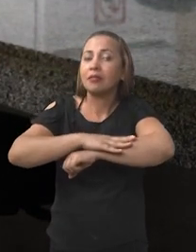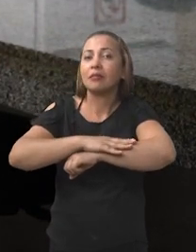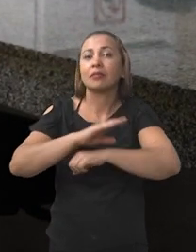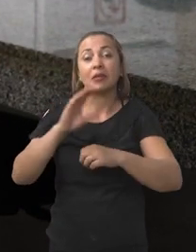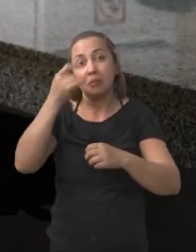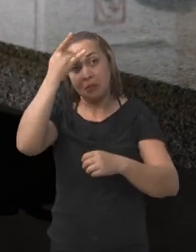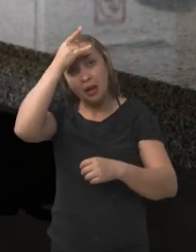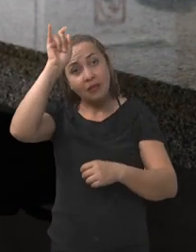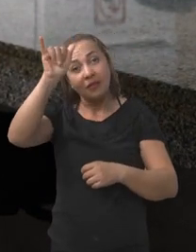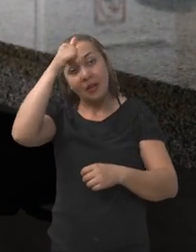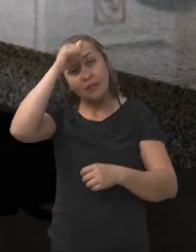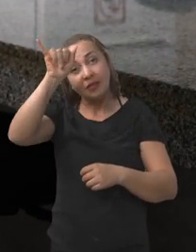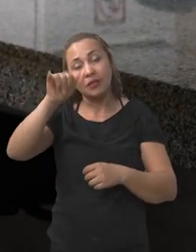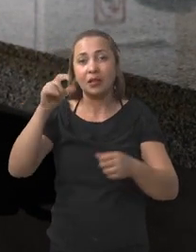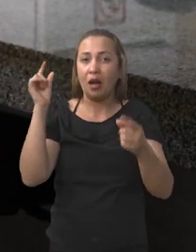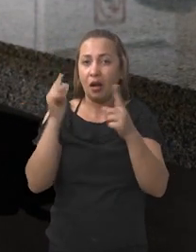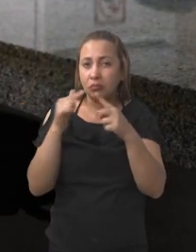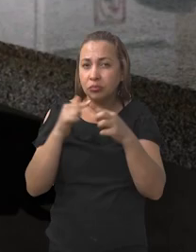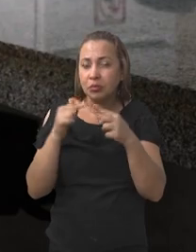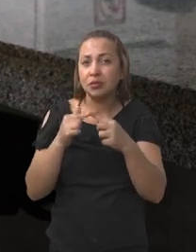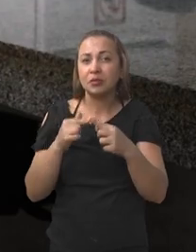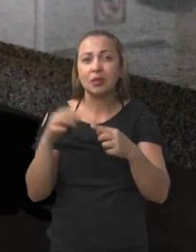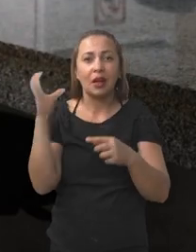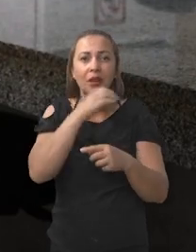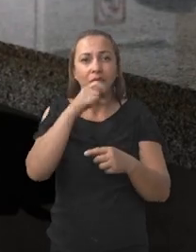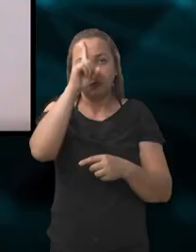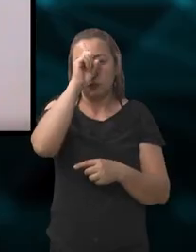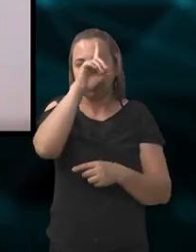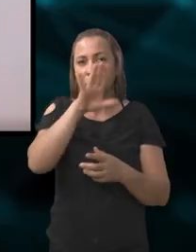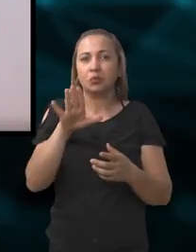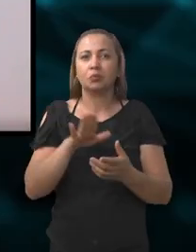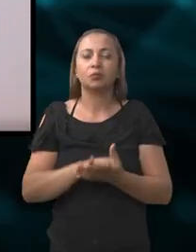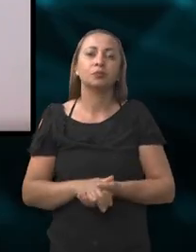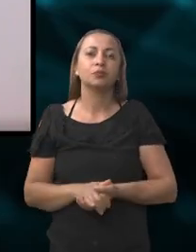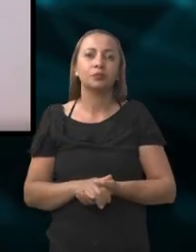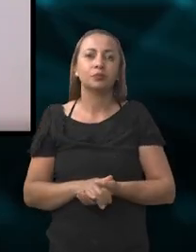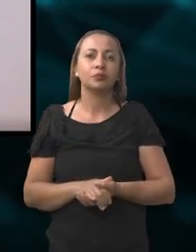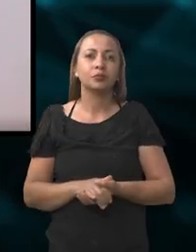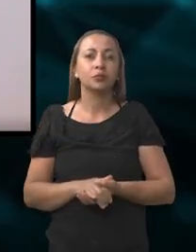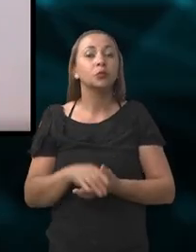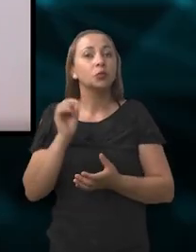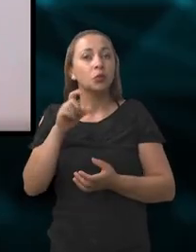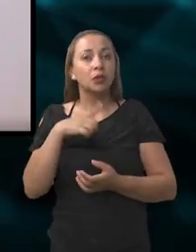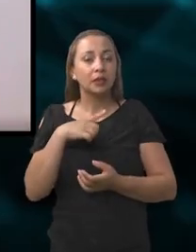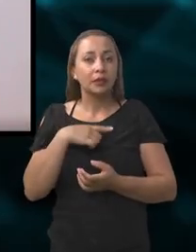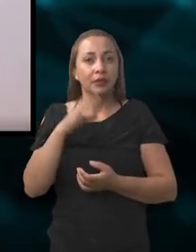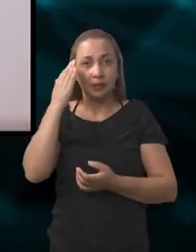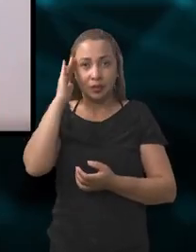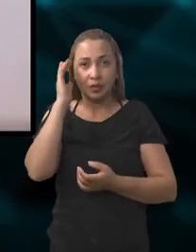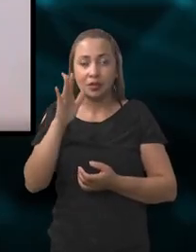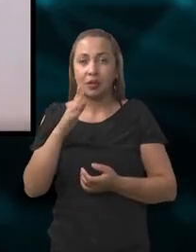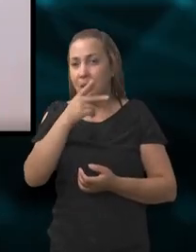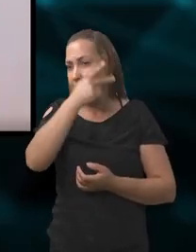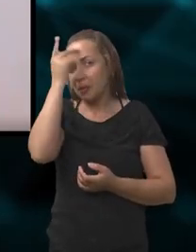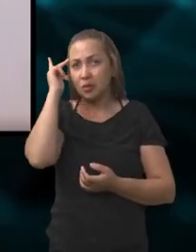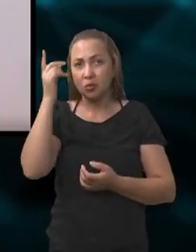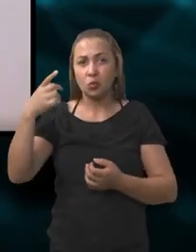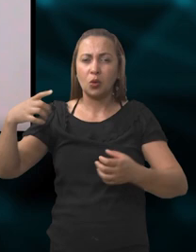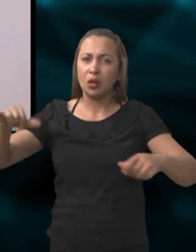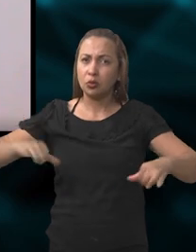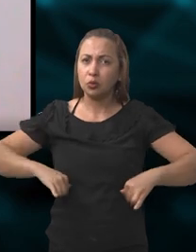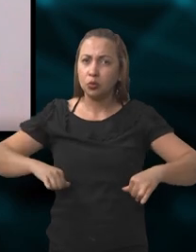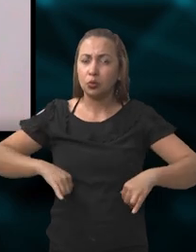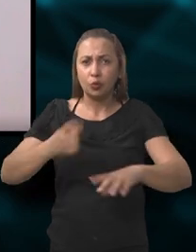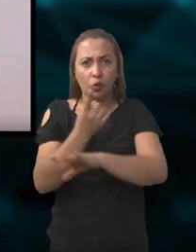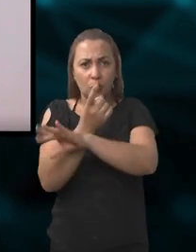contaminação e vai imediatamente para o posto de saúde. O mito que se tem é que qualquer vítima de acidente escorpiônico